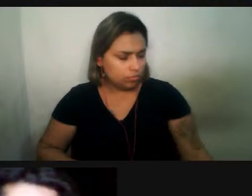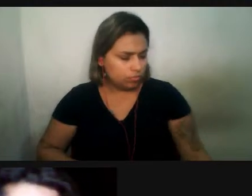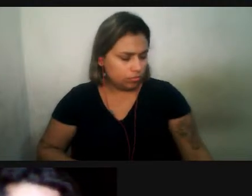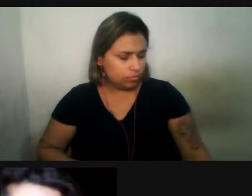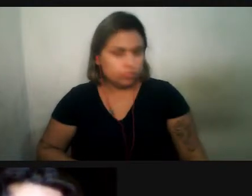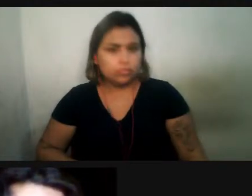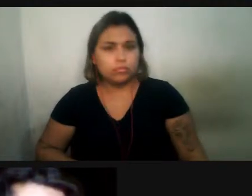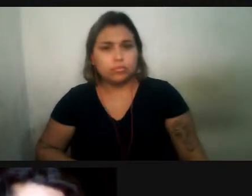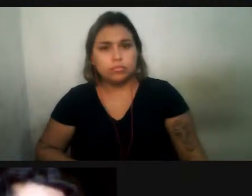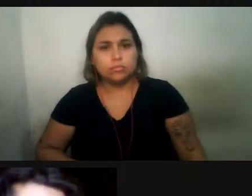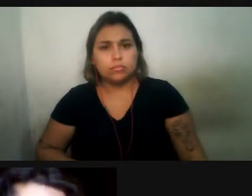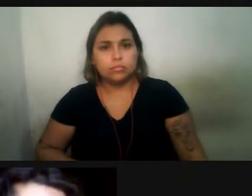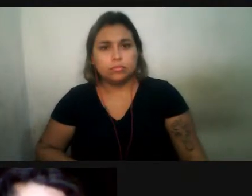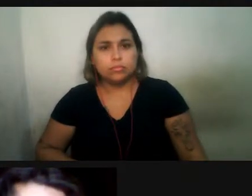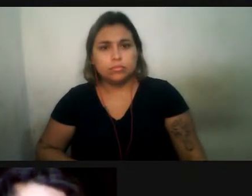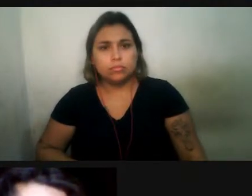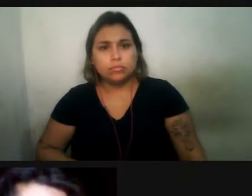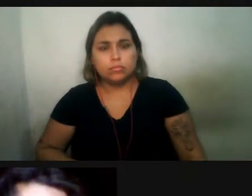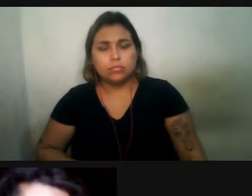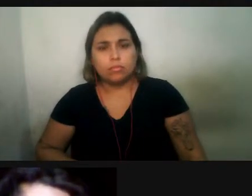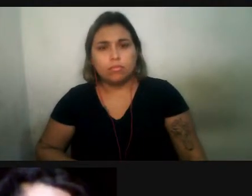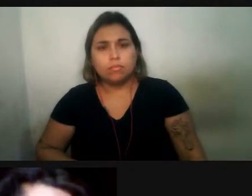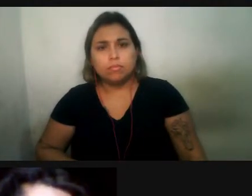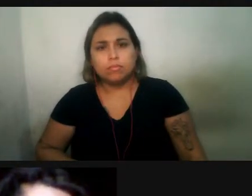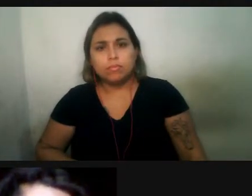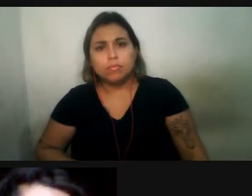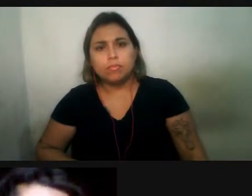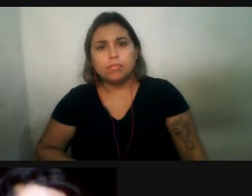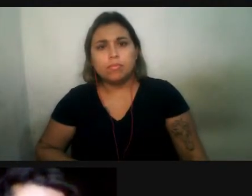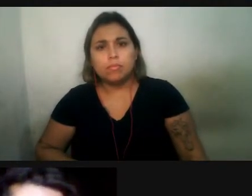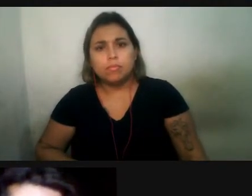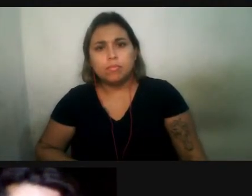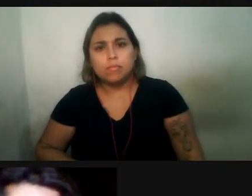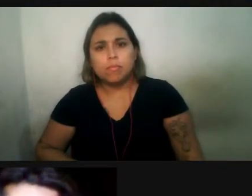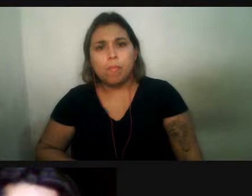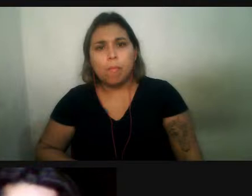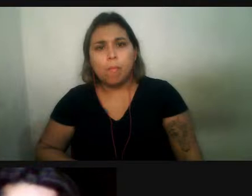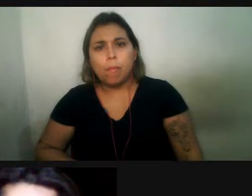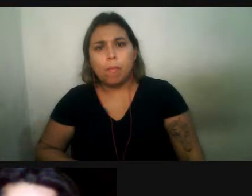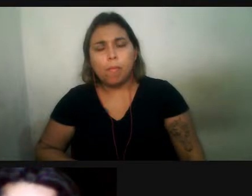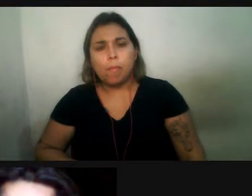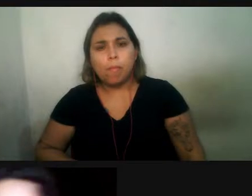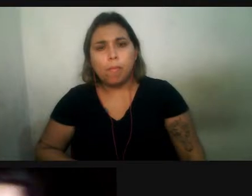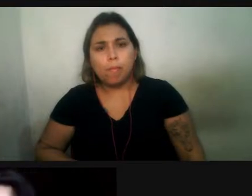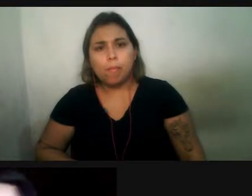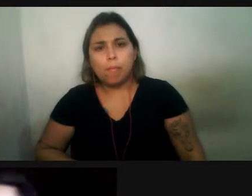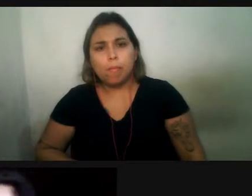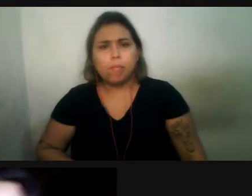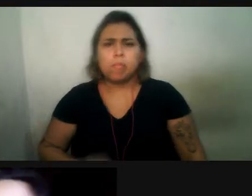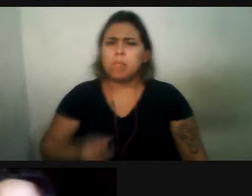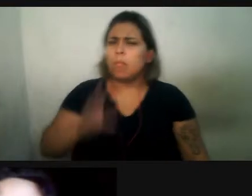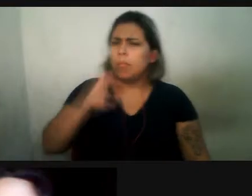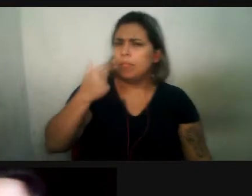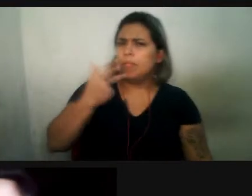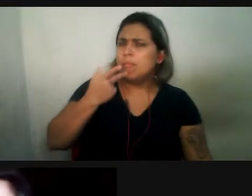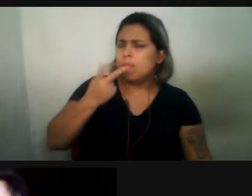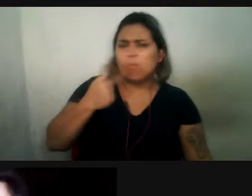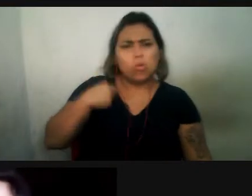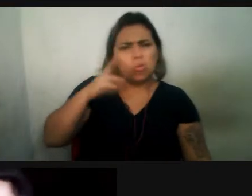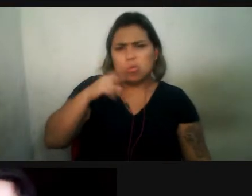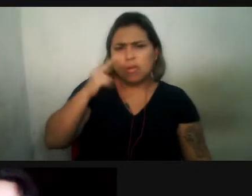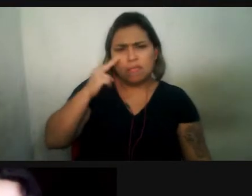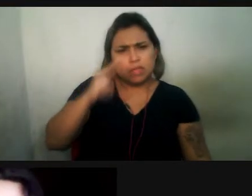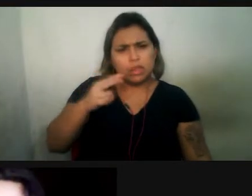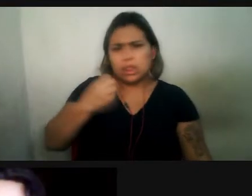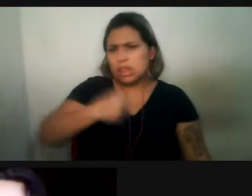Olha, Lenise, a gente nunca, eu nunca vi, assim, eles defenderem, até porque é um meio tridimensional, né, como o Marta falou, é bem difícil